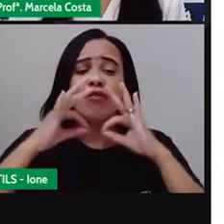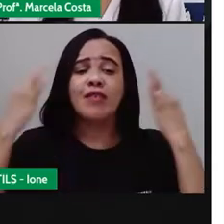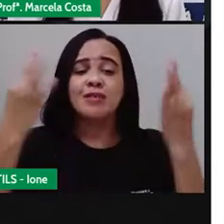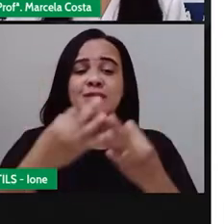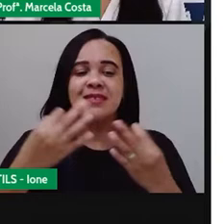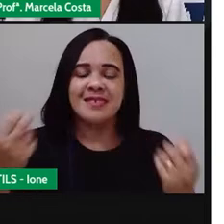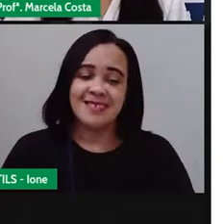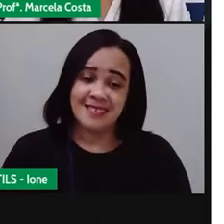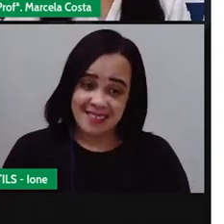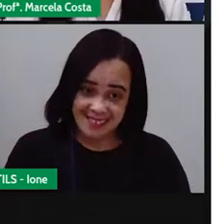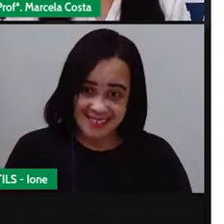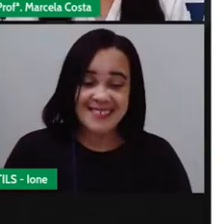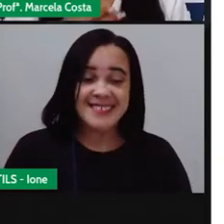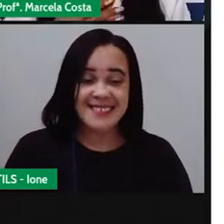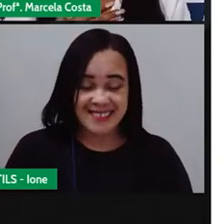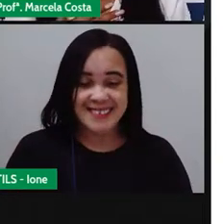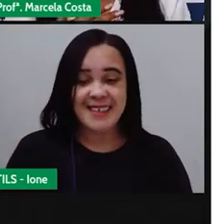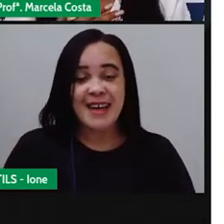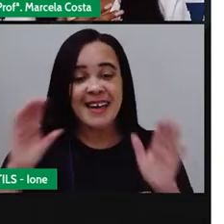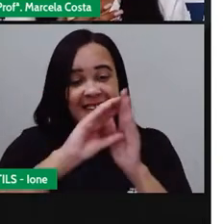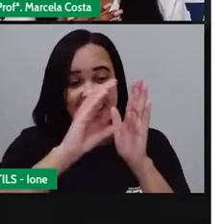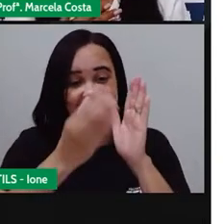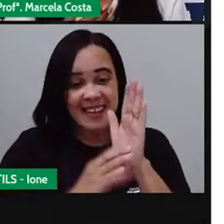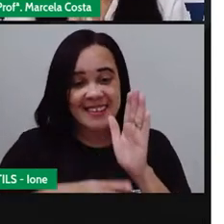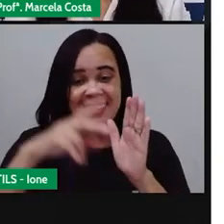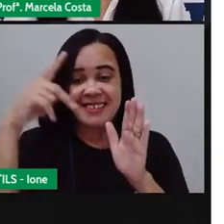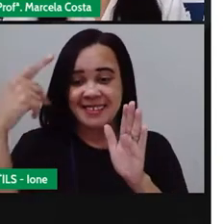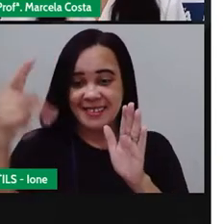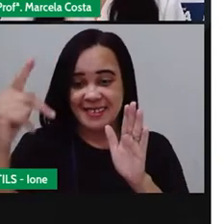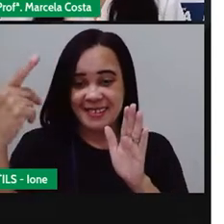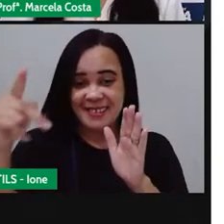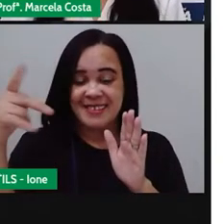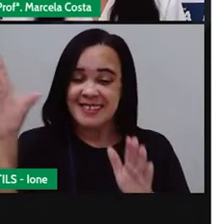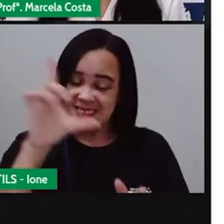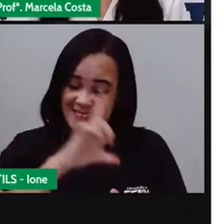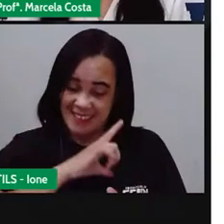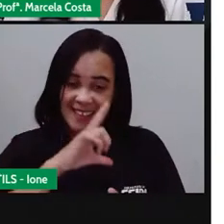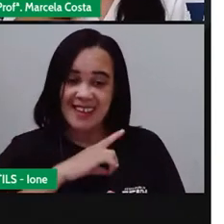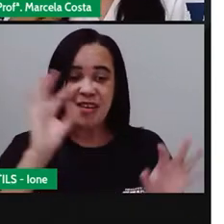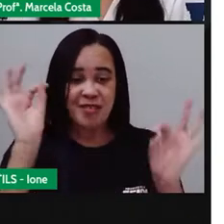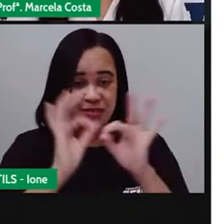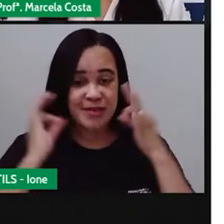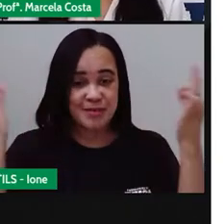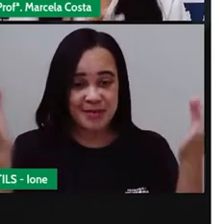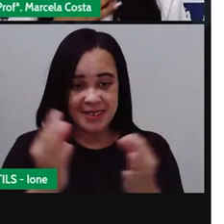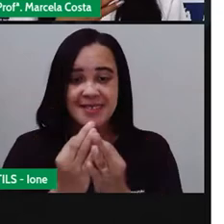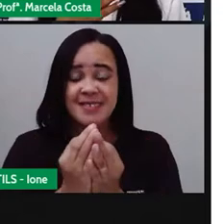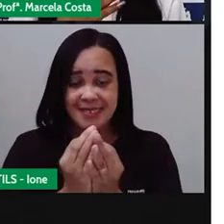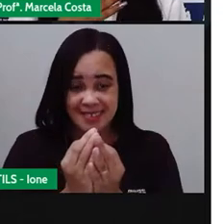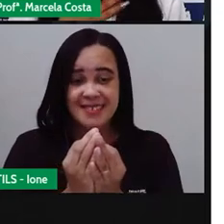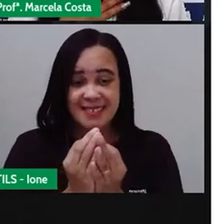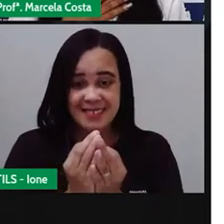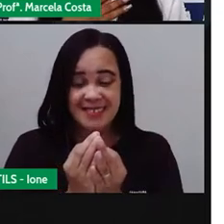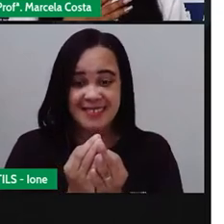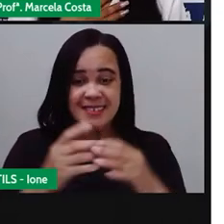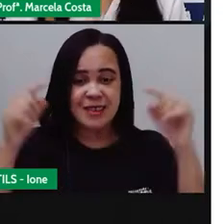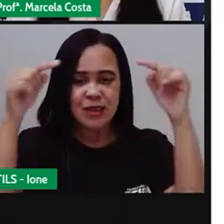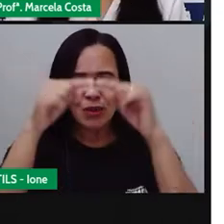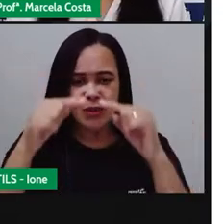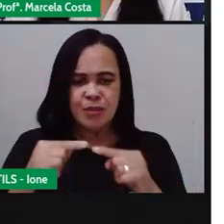Tem alguma característica sua aí na sua casa que te torna